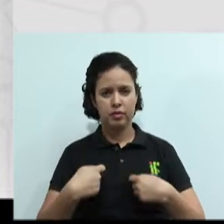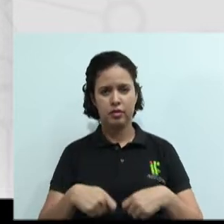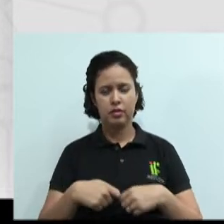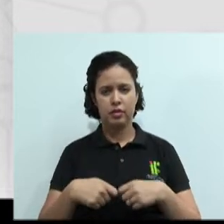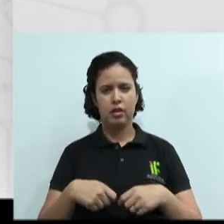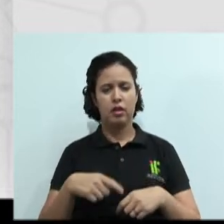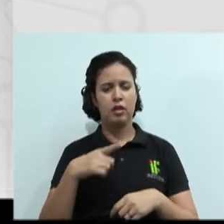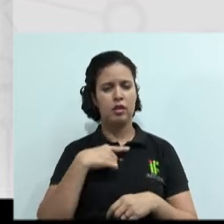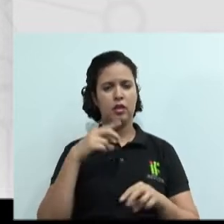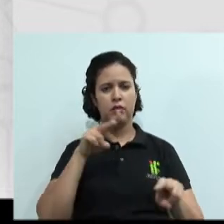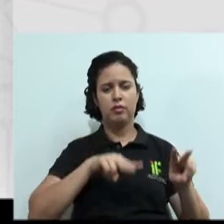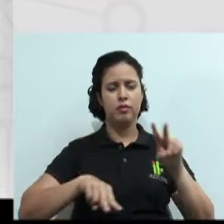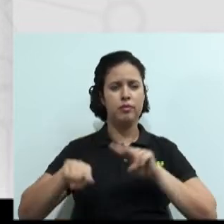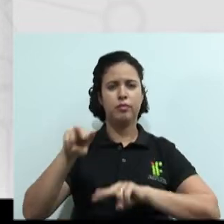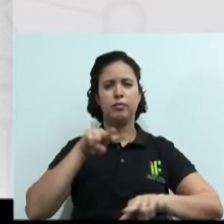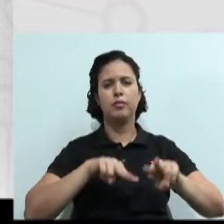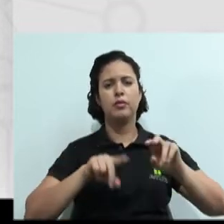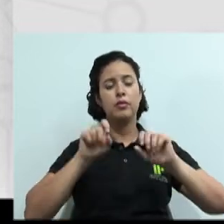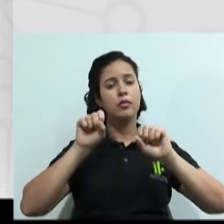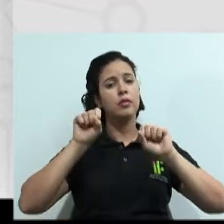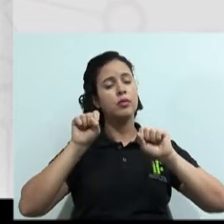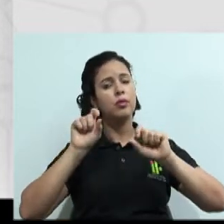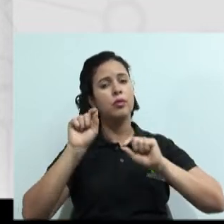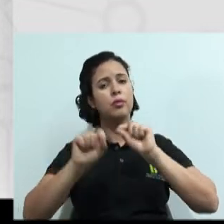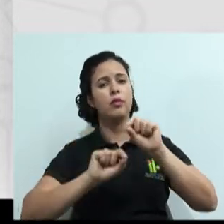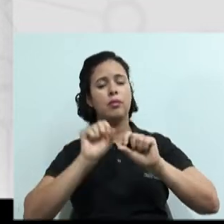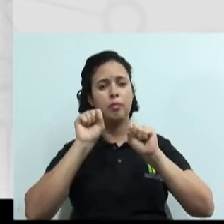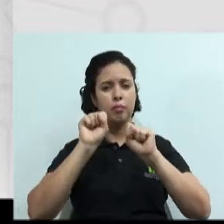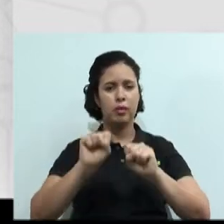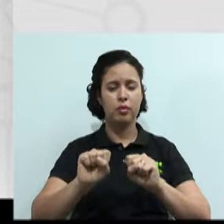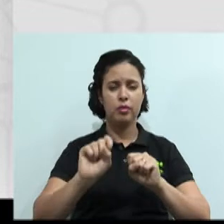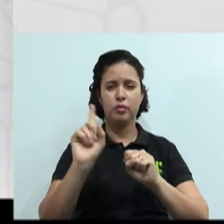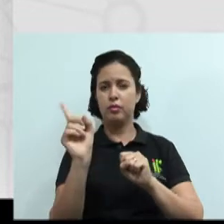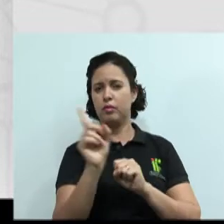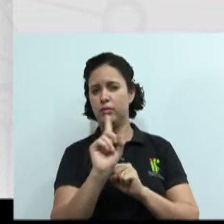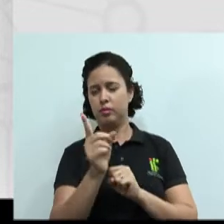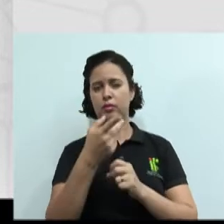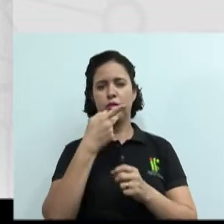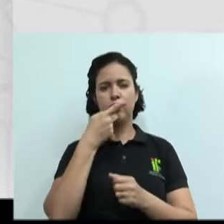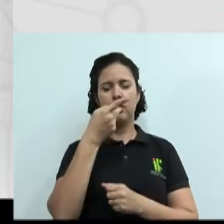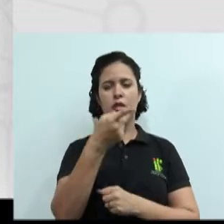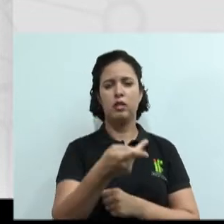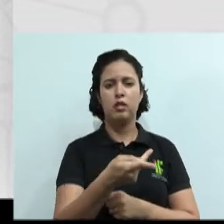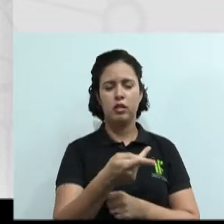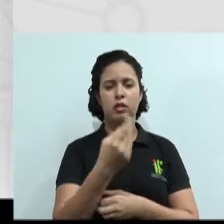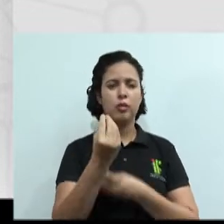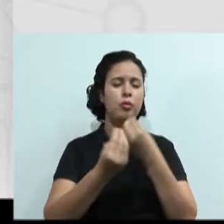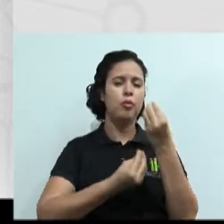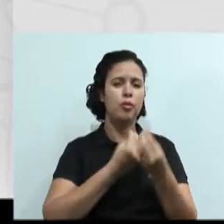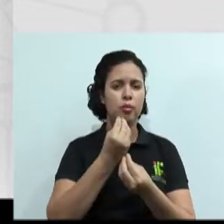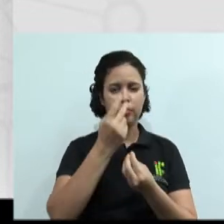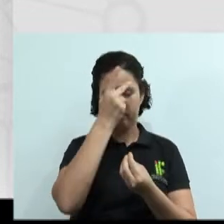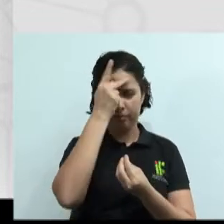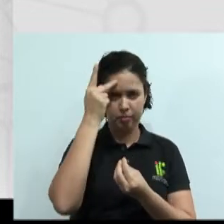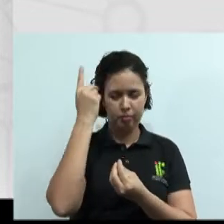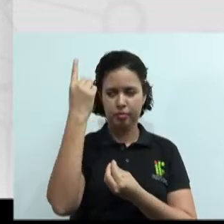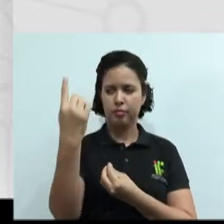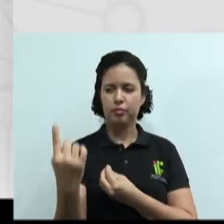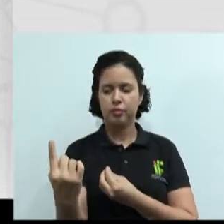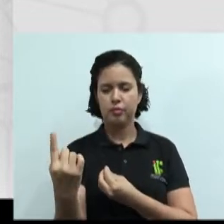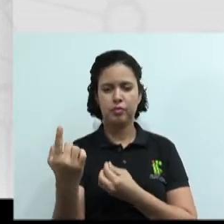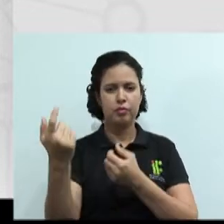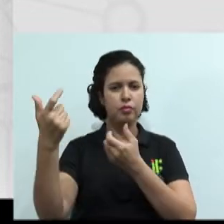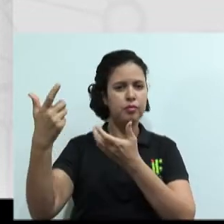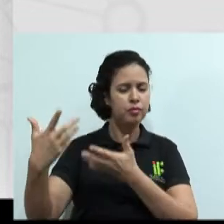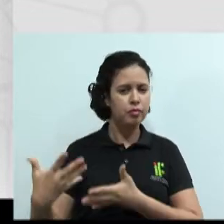ter essa visão aí do que você pode e do que você não pode falar. Como que você pode abordar esse cliente? O que